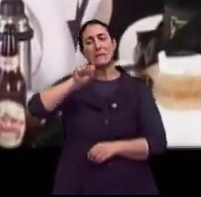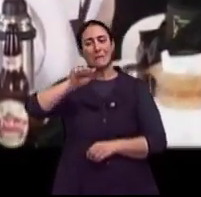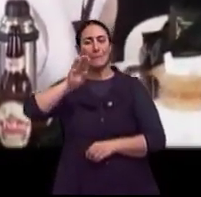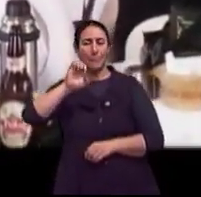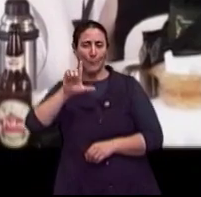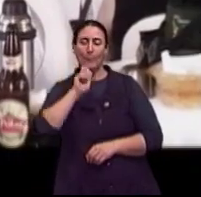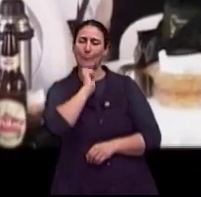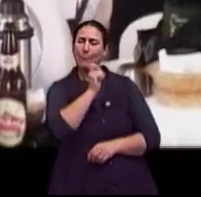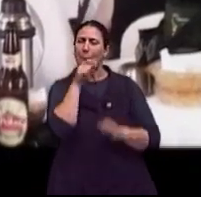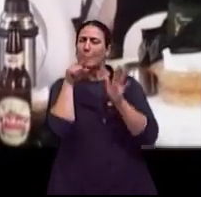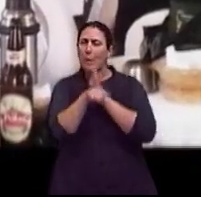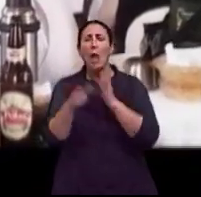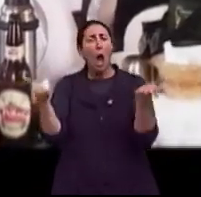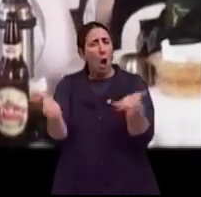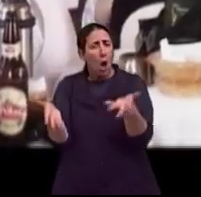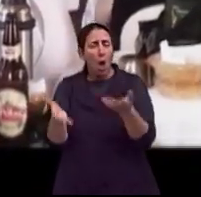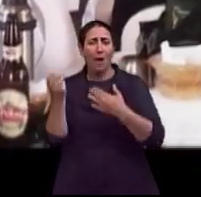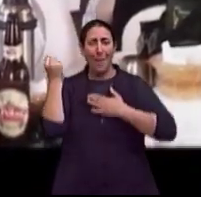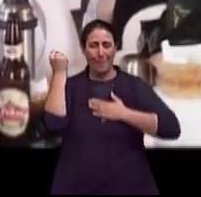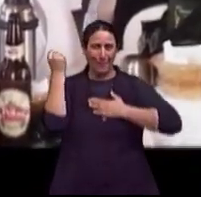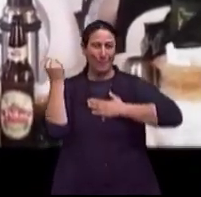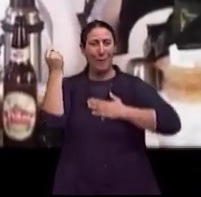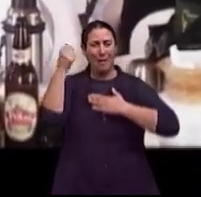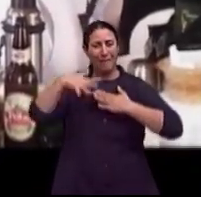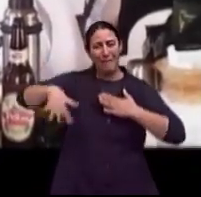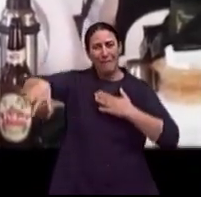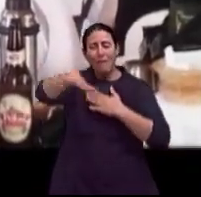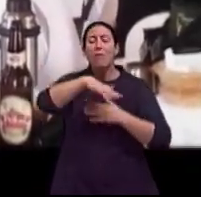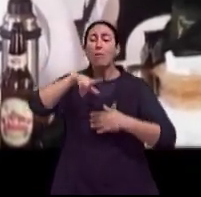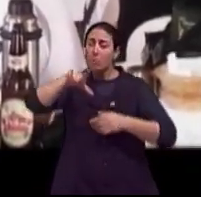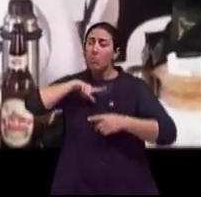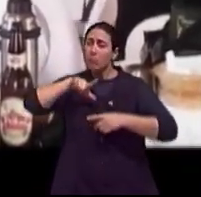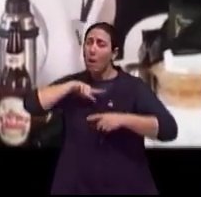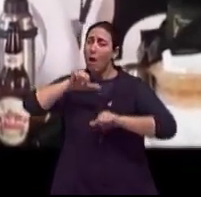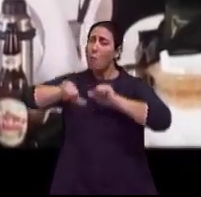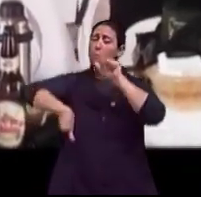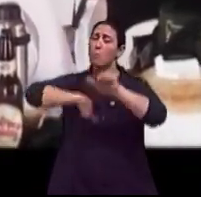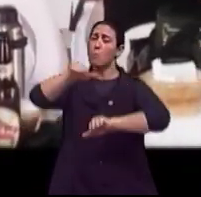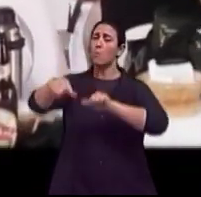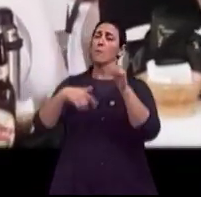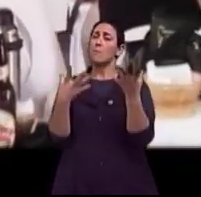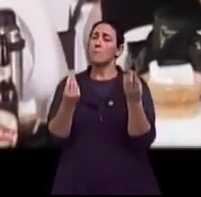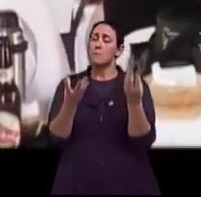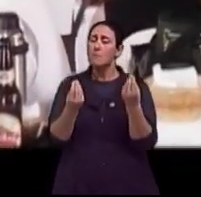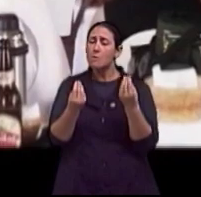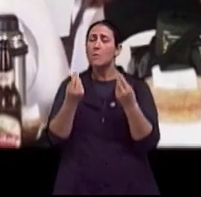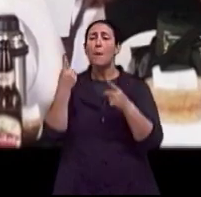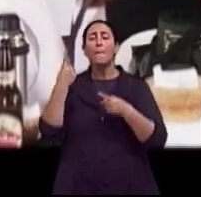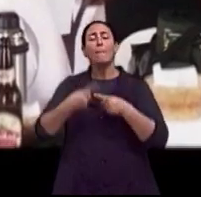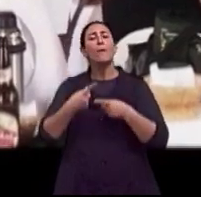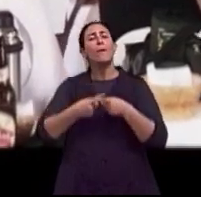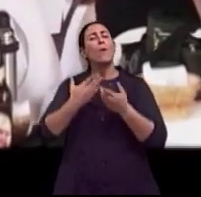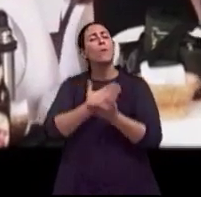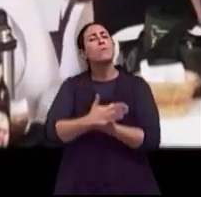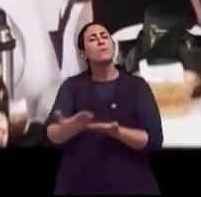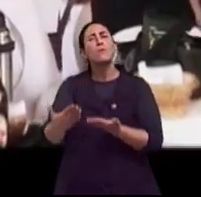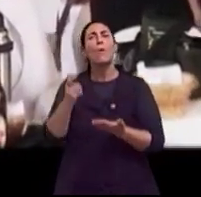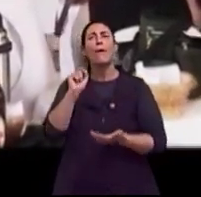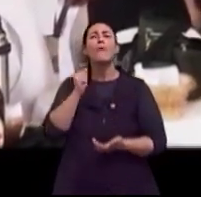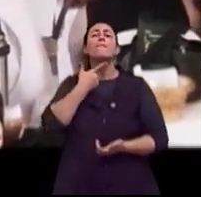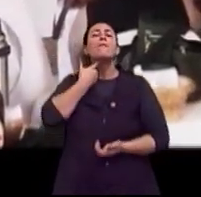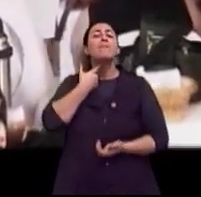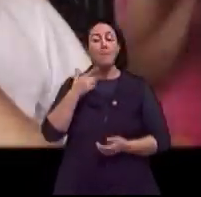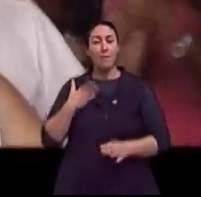liberado. Porque a gente falava, antes de entrar no ar, né? Nos bailes, já vão com aquela vontade de